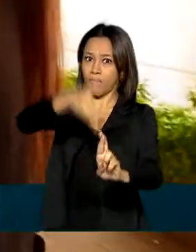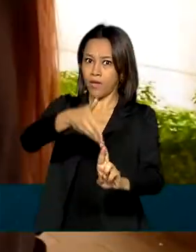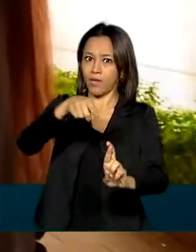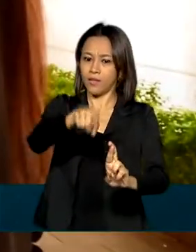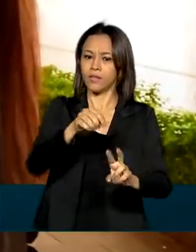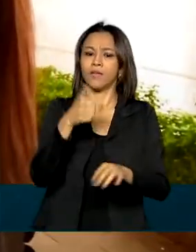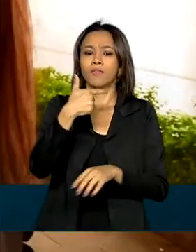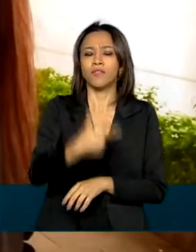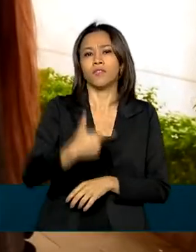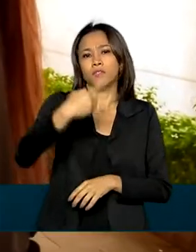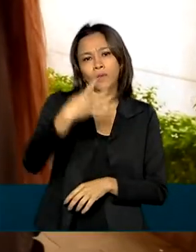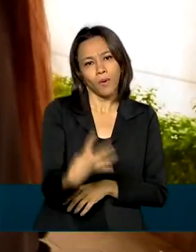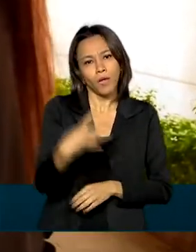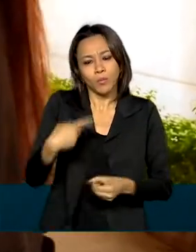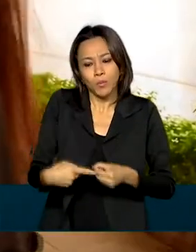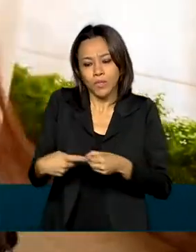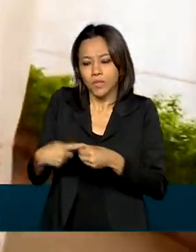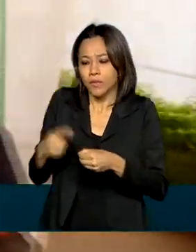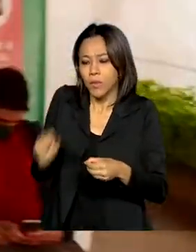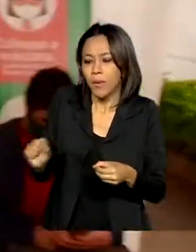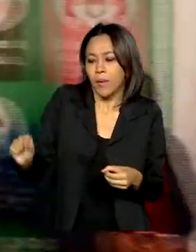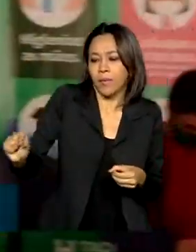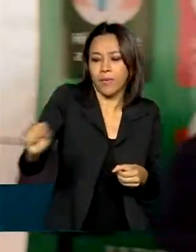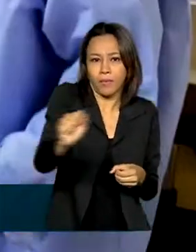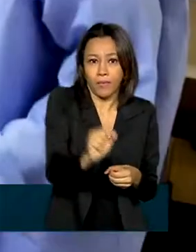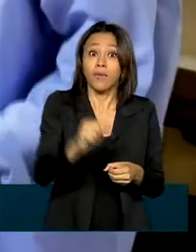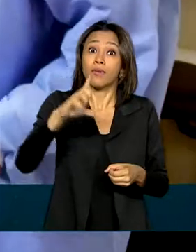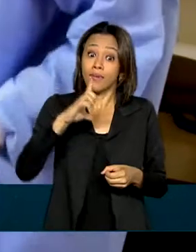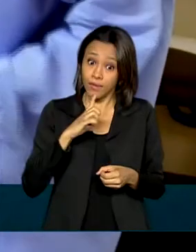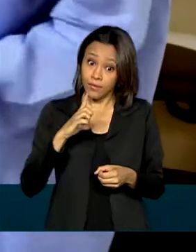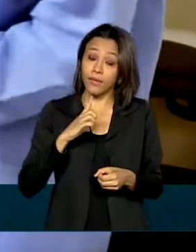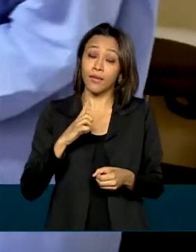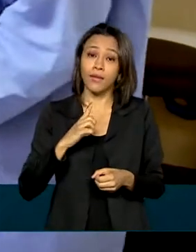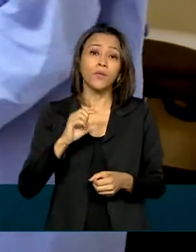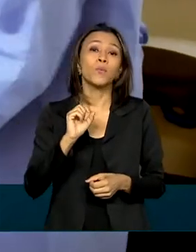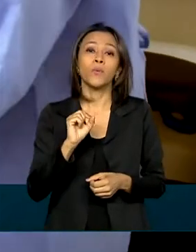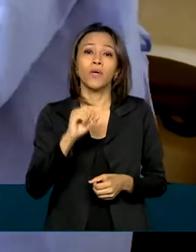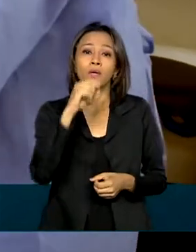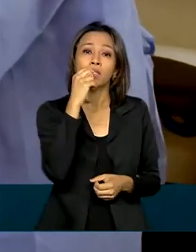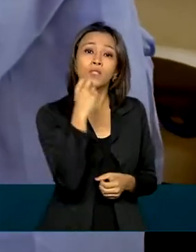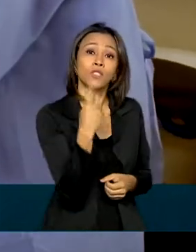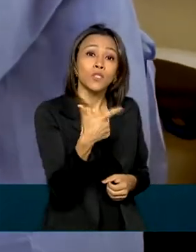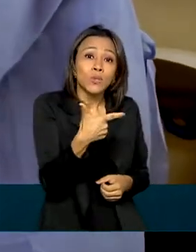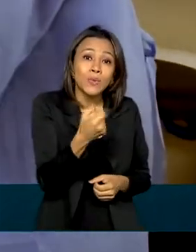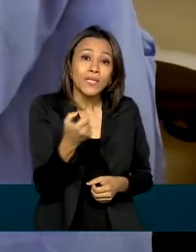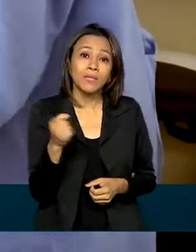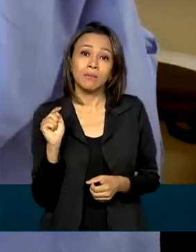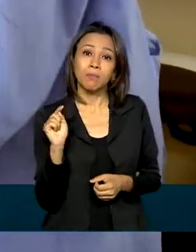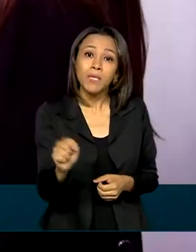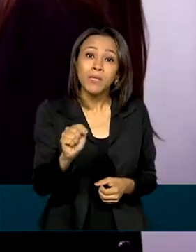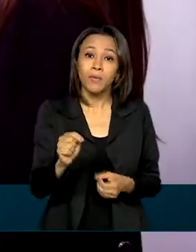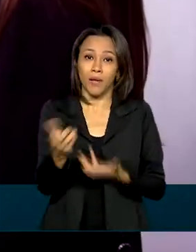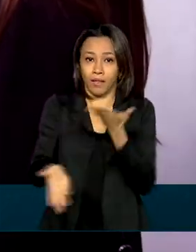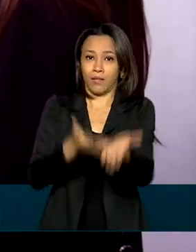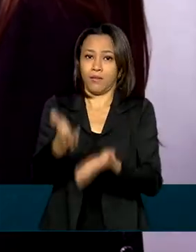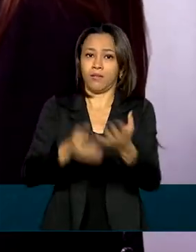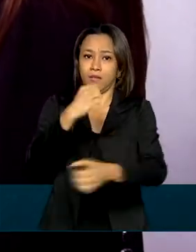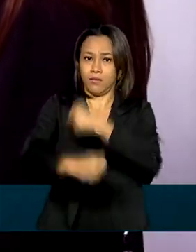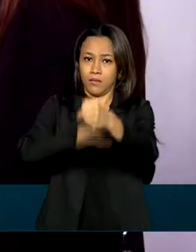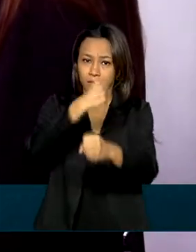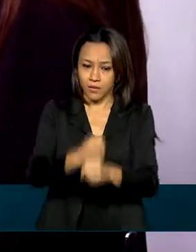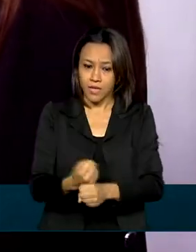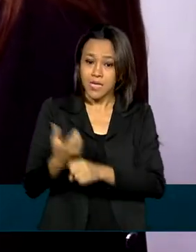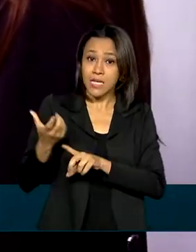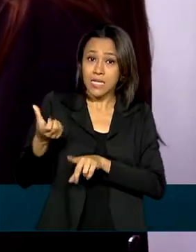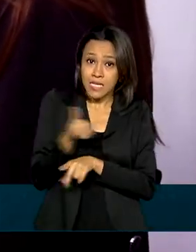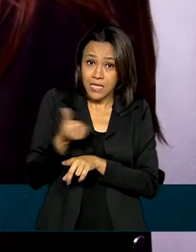24 municípios da região e realiza pelo menos 200 mil atendimentos por ano. 66